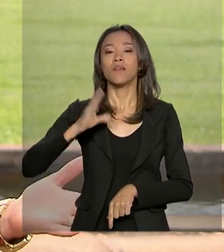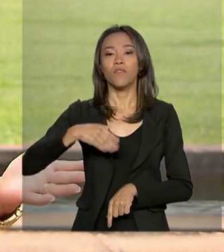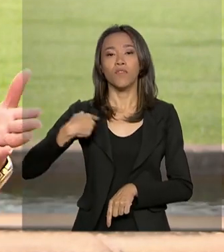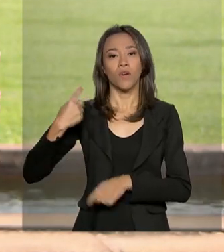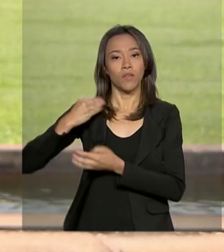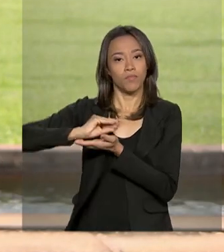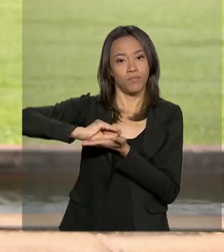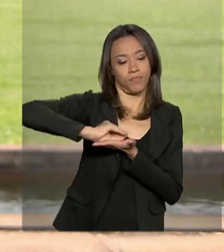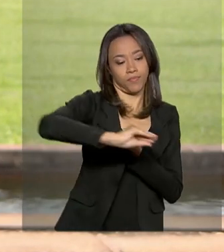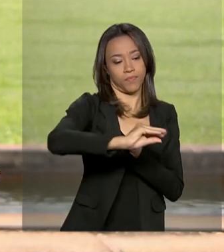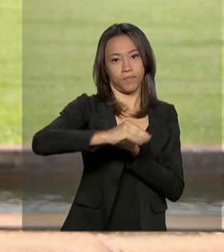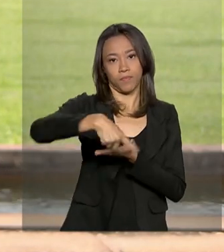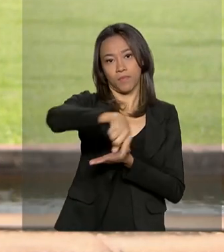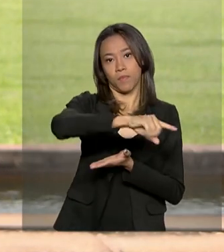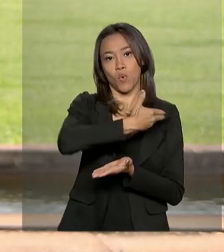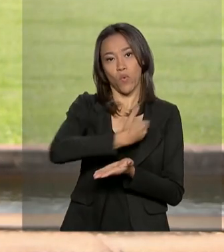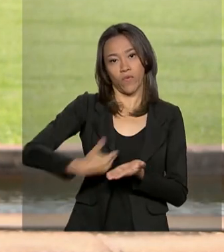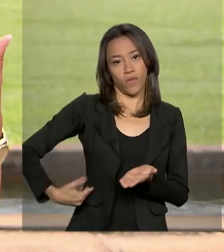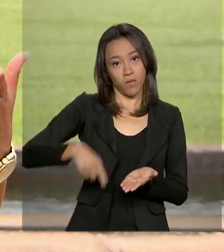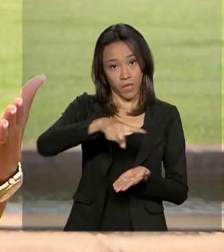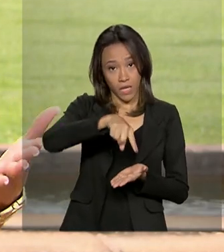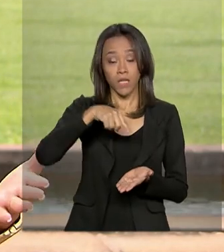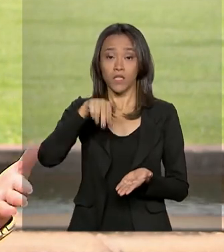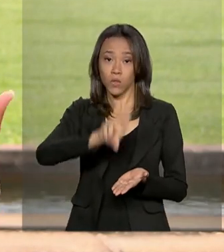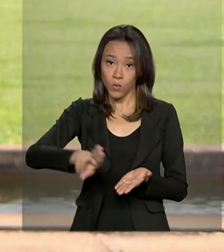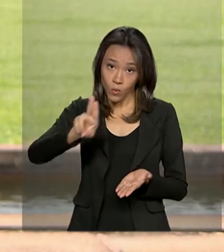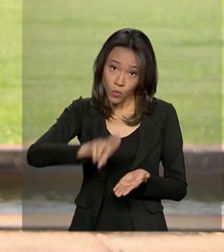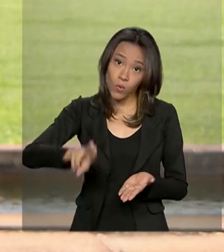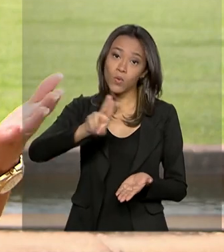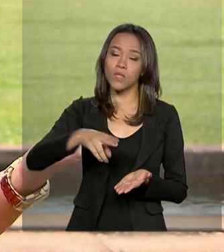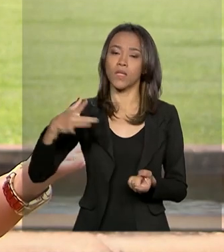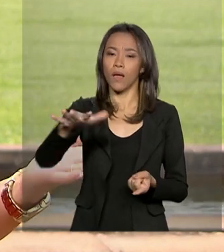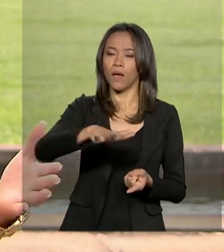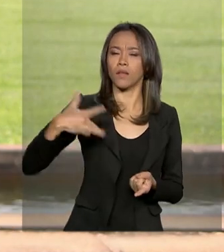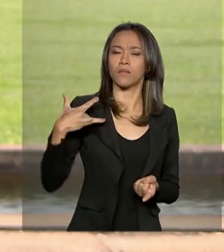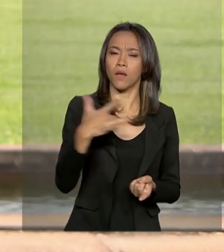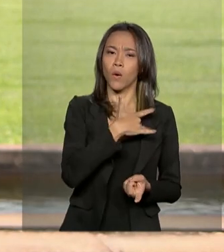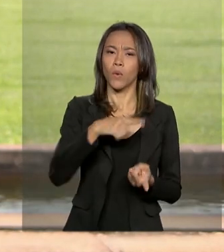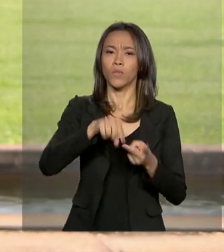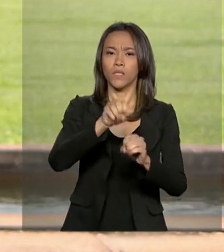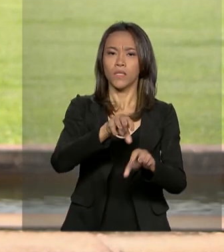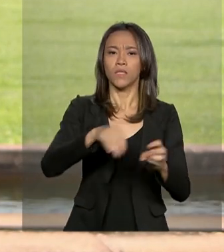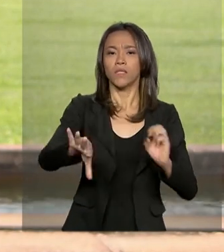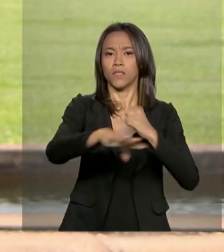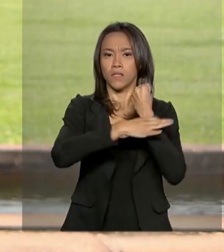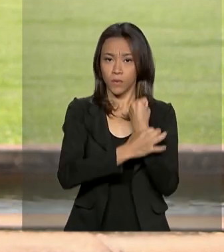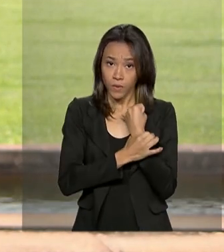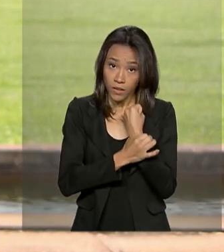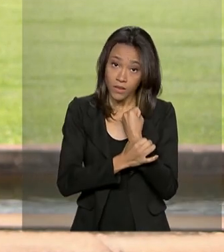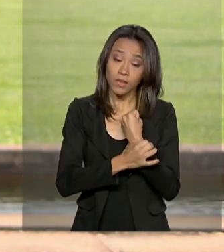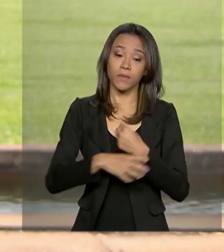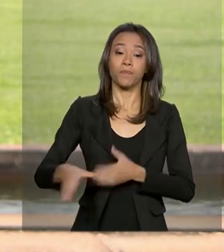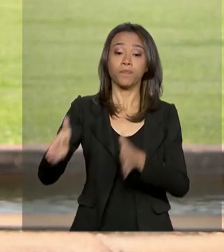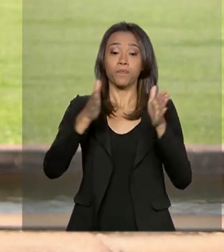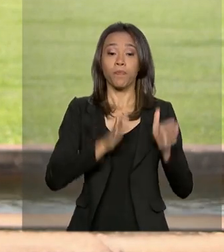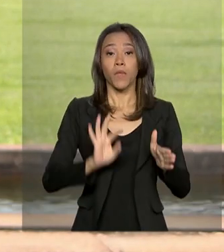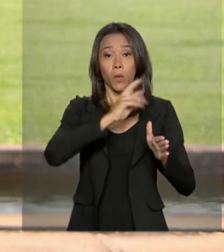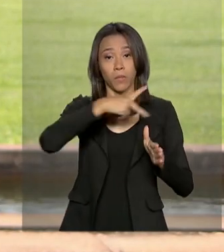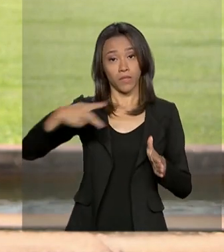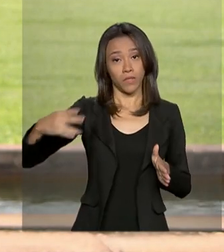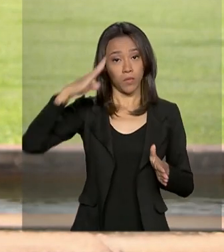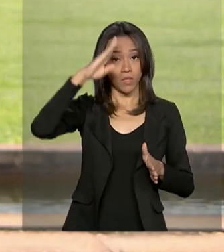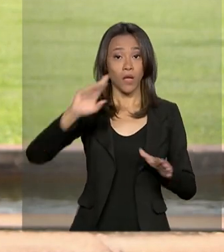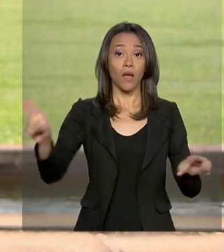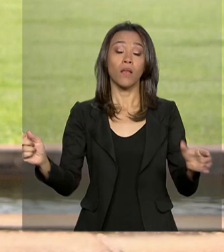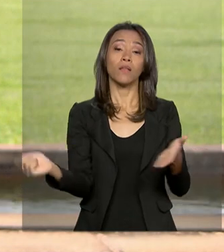para o governo do DF para que ele use medidas prioritárias, como a saúde, educação e a segurança pública. O presidente Jair Bolsonaro